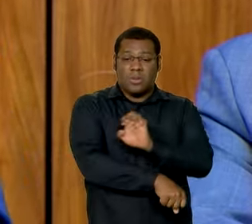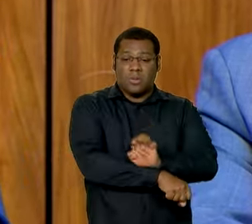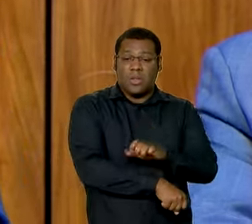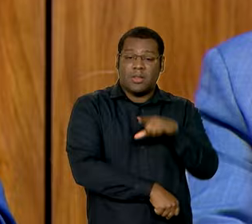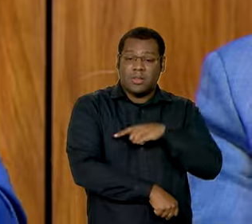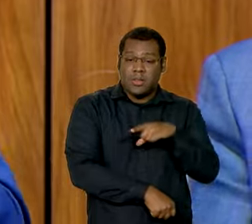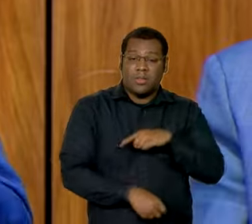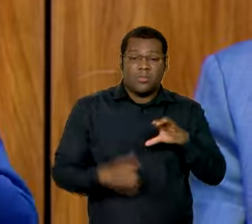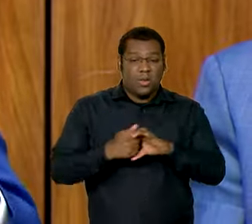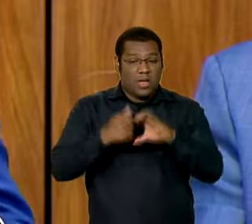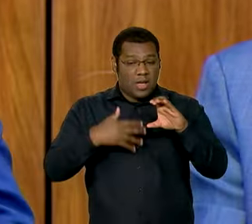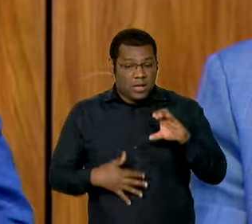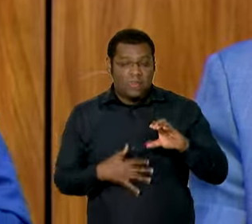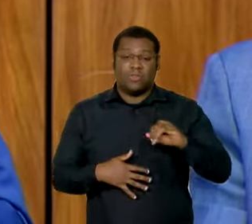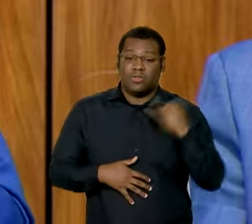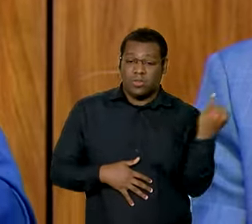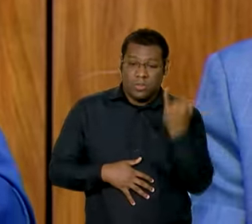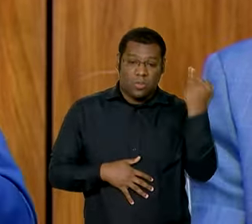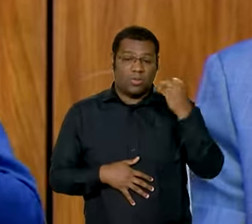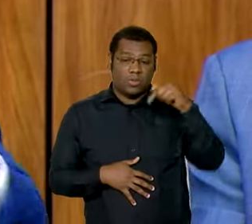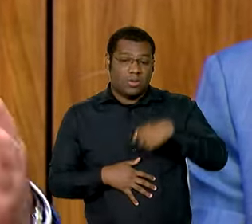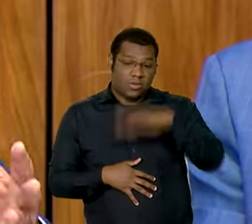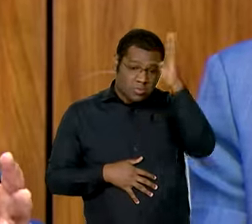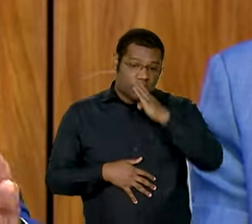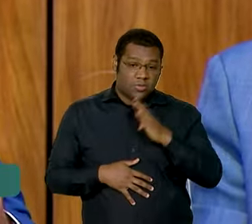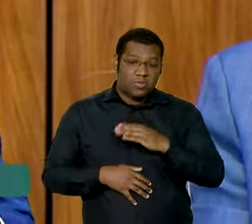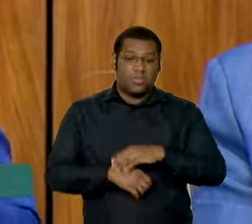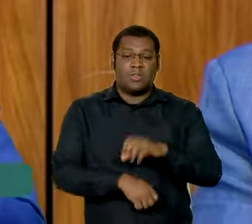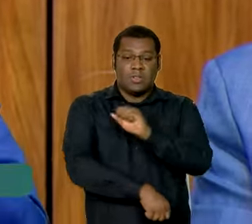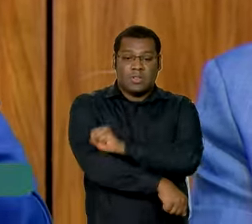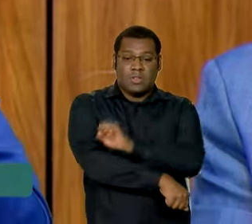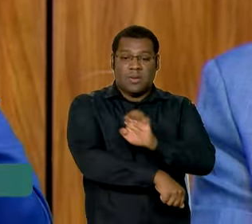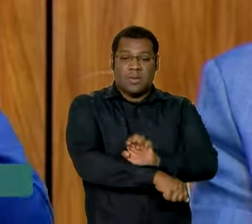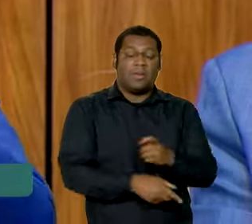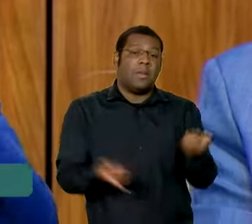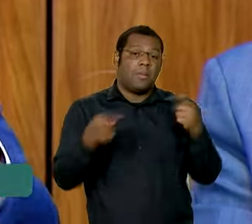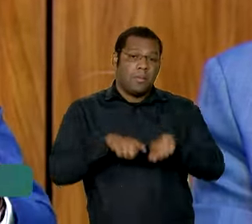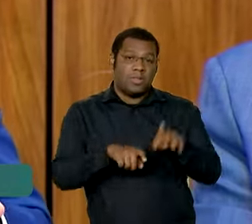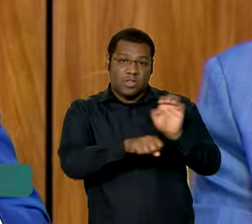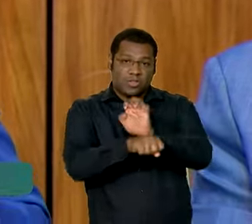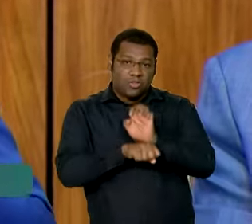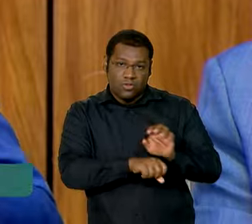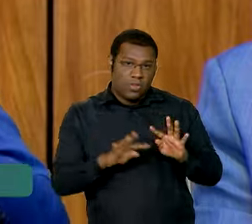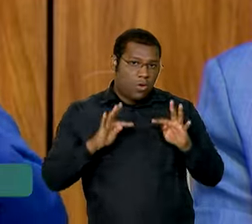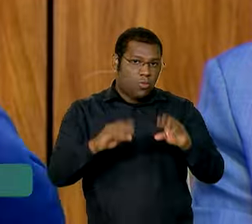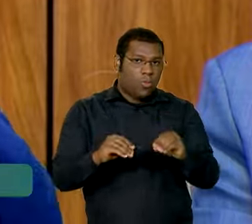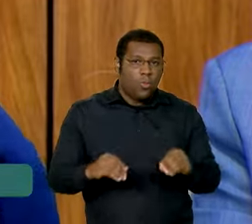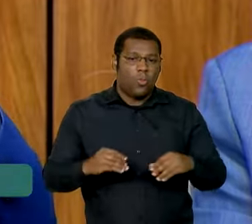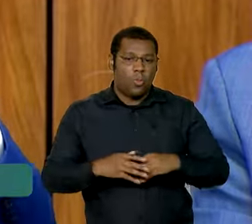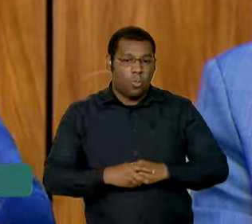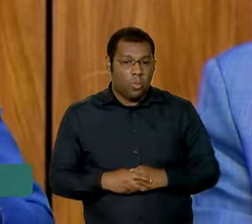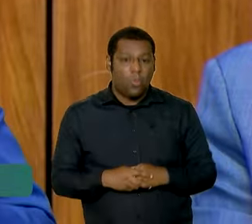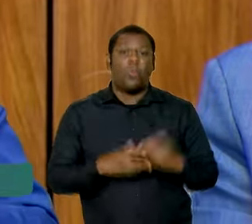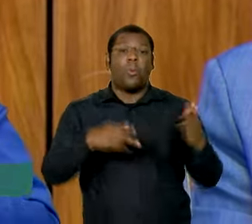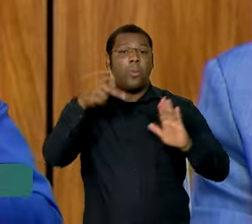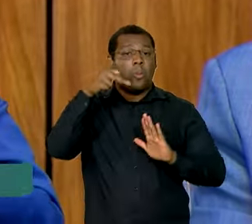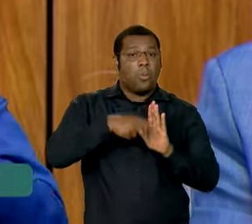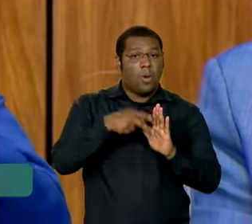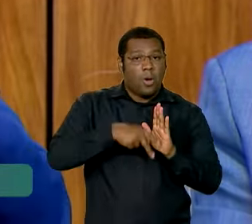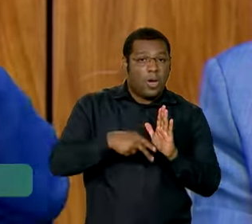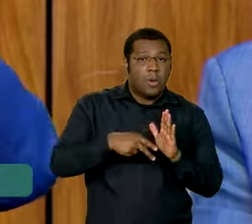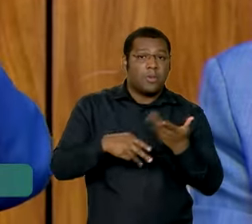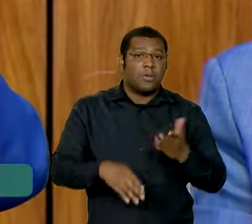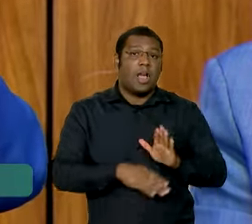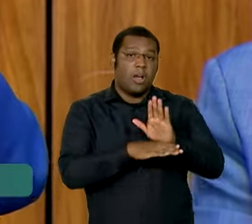capilaridade no Brasil inteiro, com todos os estados envolvidos, com todas as portas, com programas como